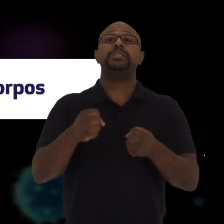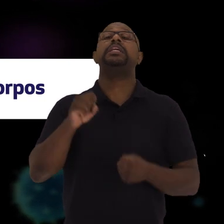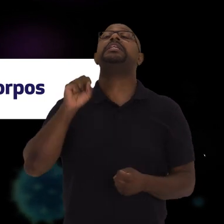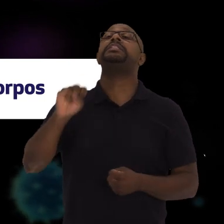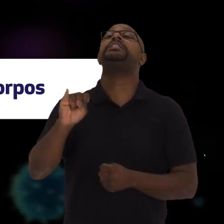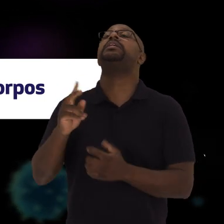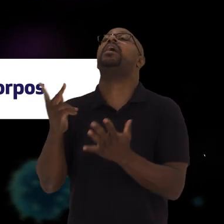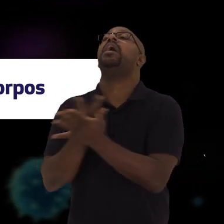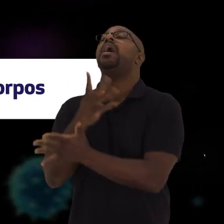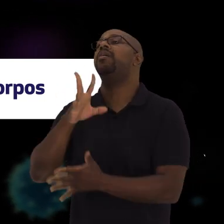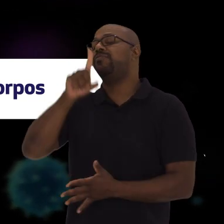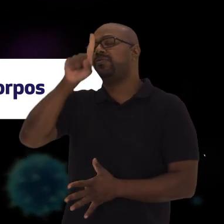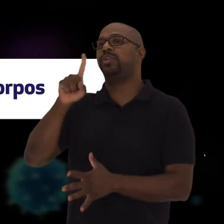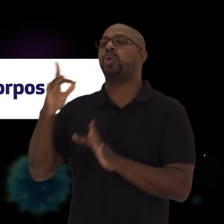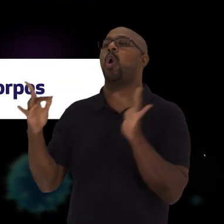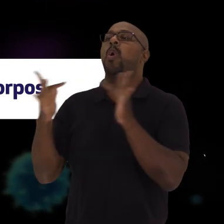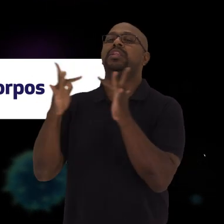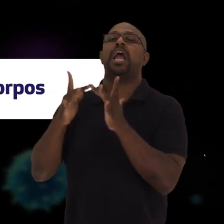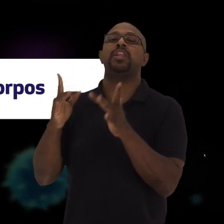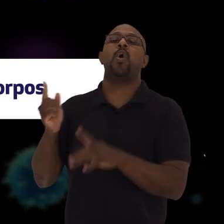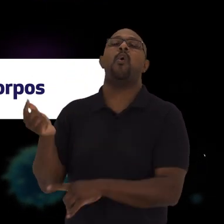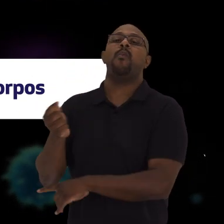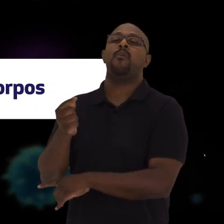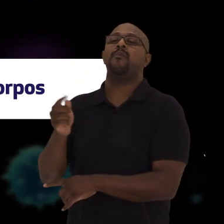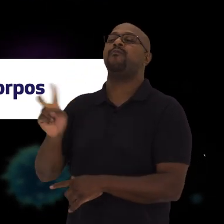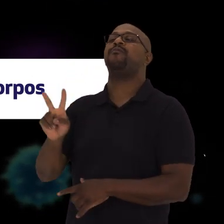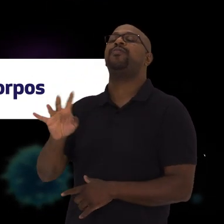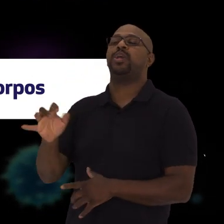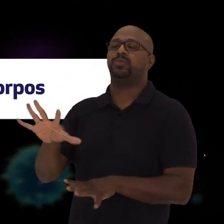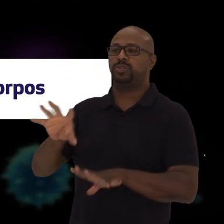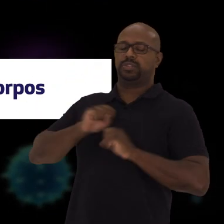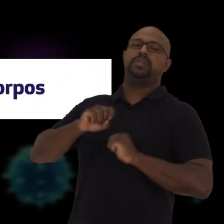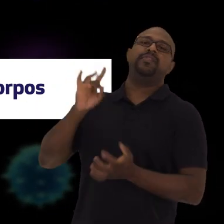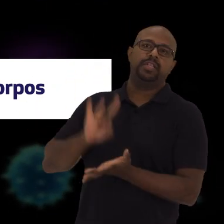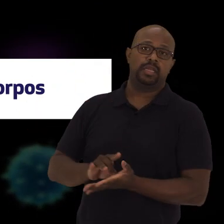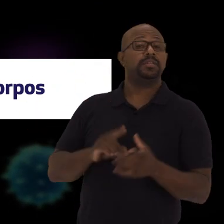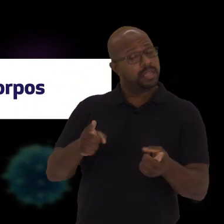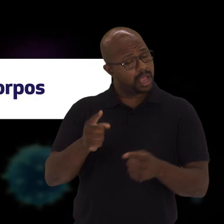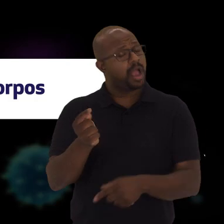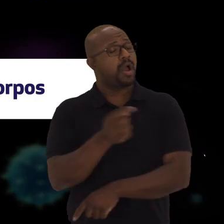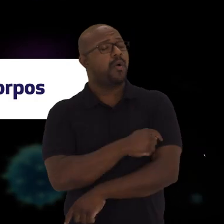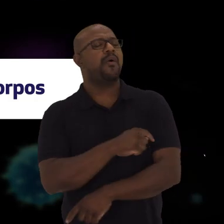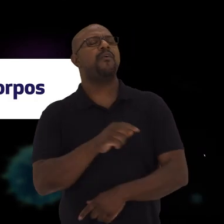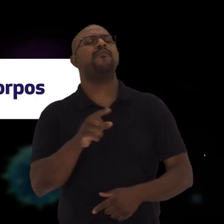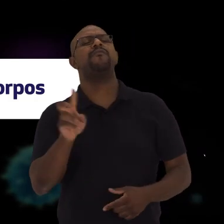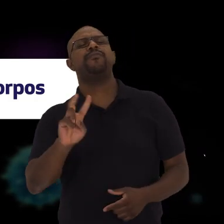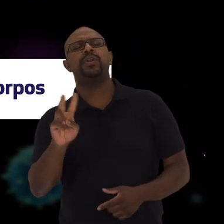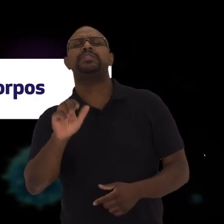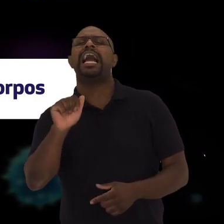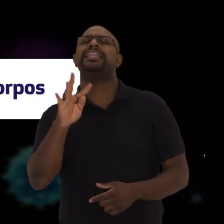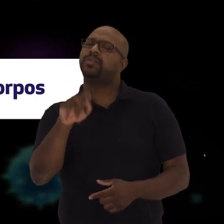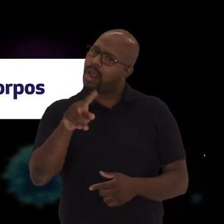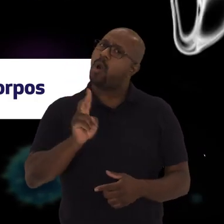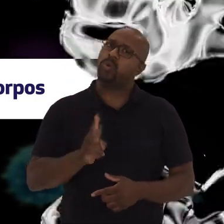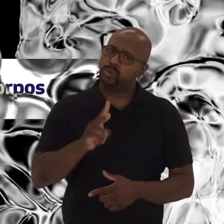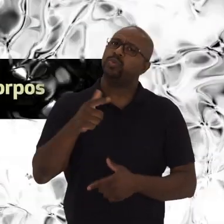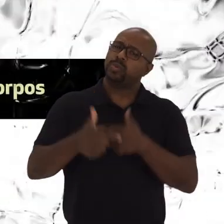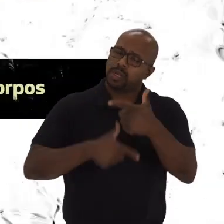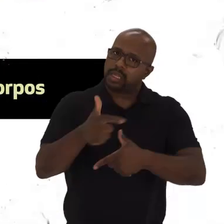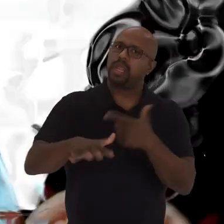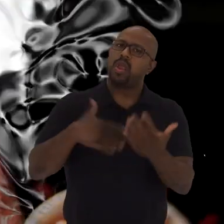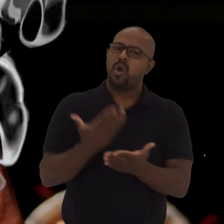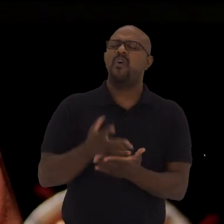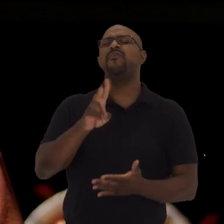vírus Do vírus inativado e dos anticorpos Pois é, Tereza As vacinas com vírus atenuados Continuam a ser feitas Ou vírus